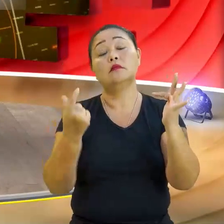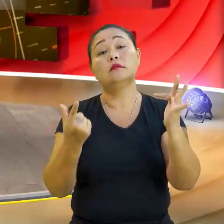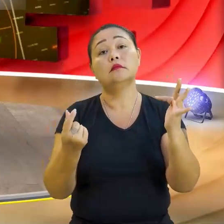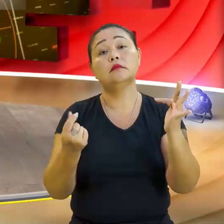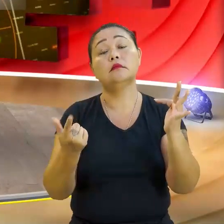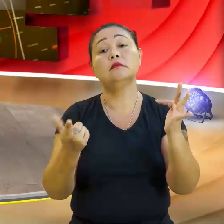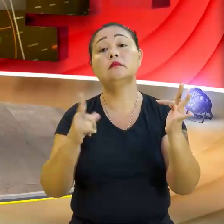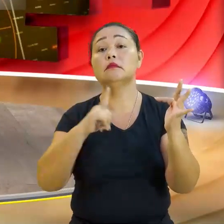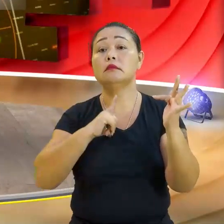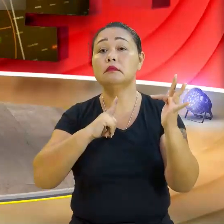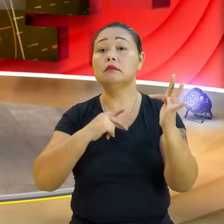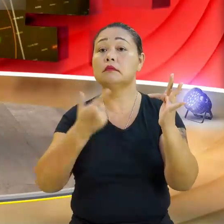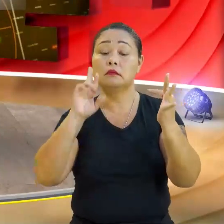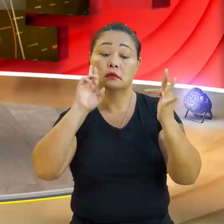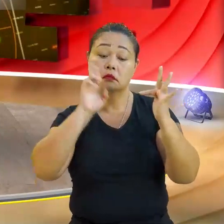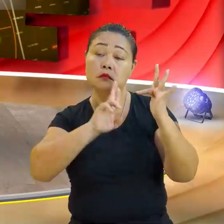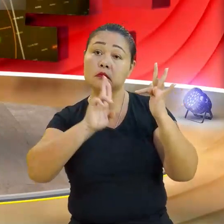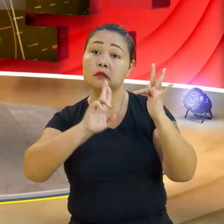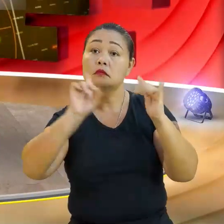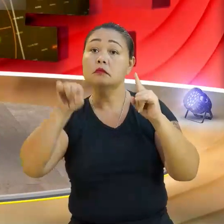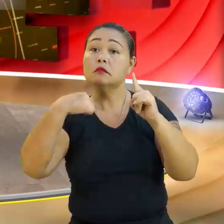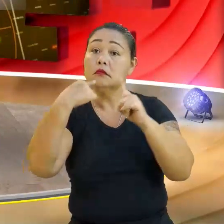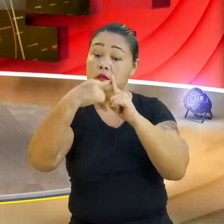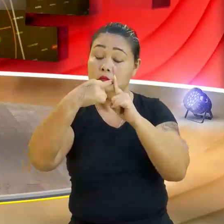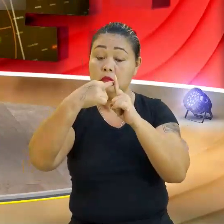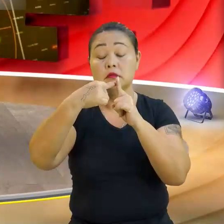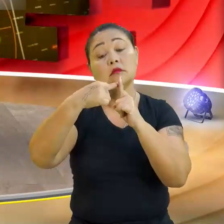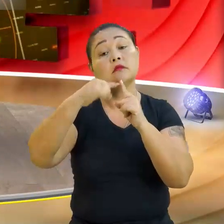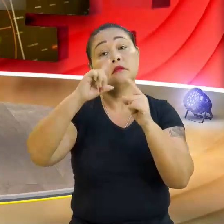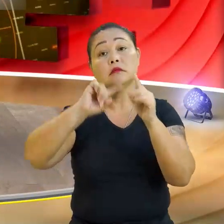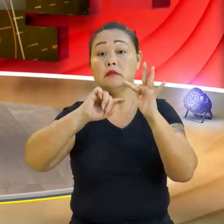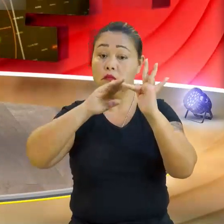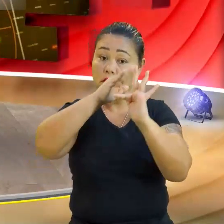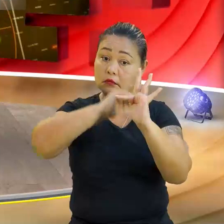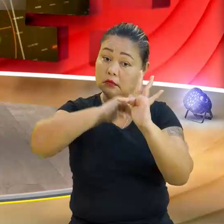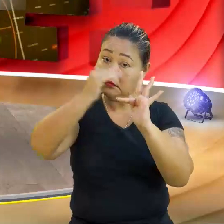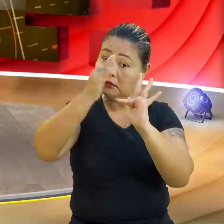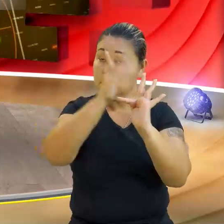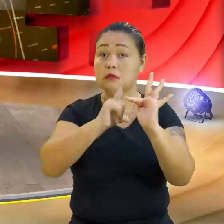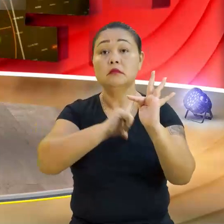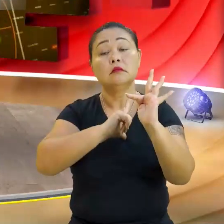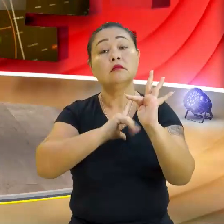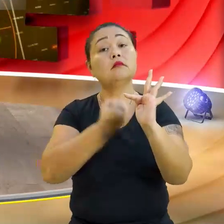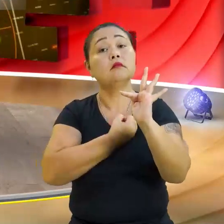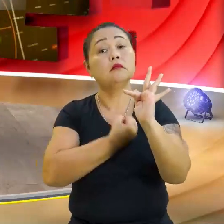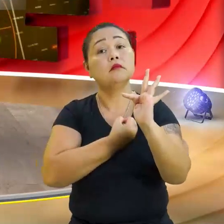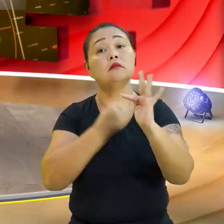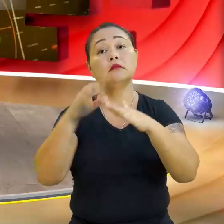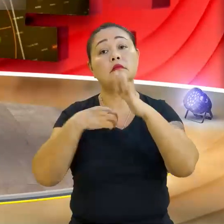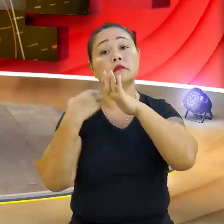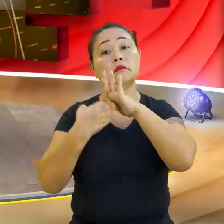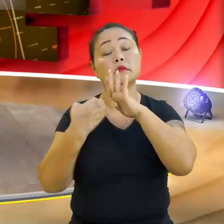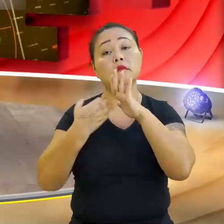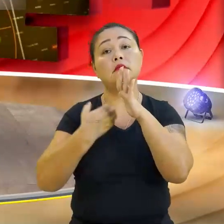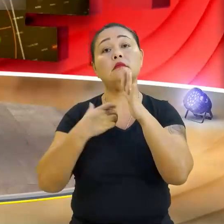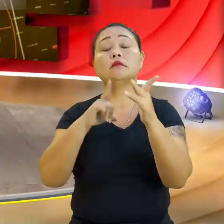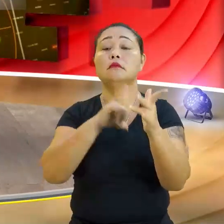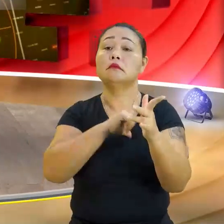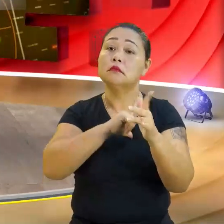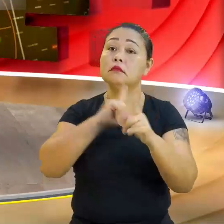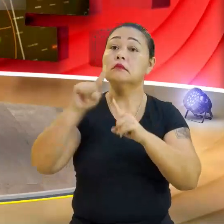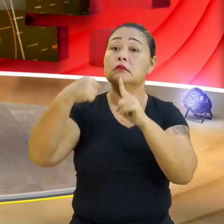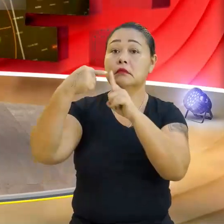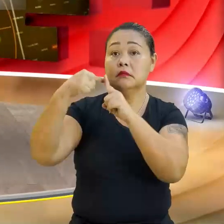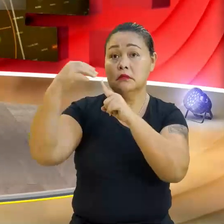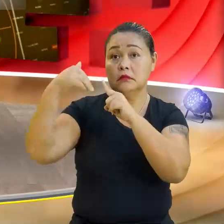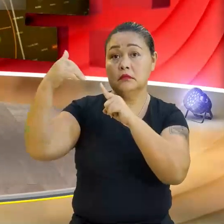a raiz e vou fazer o estudo do sinal. É crescente, é decrescente? Então, a partir daquele valor para frente, a empresa começa a ter saldo positivo. E aí,